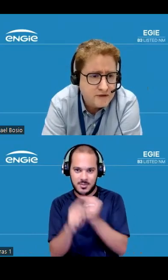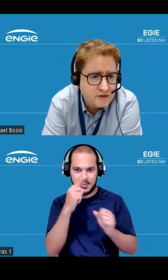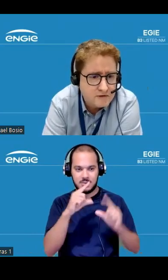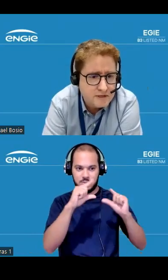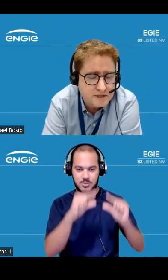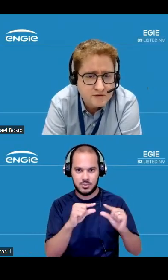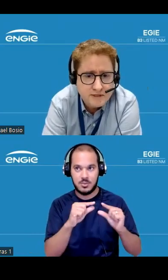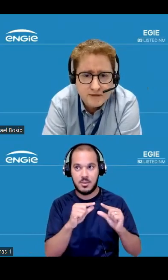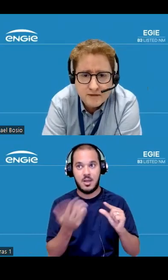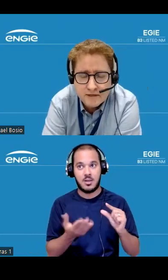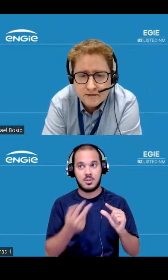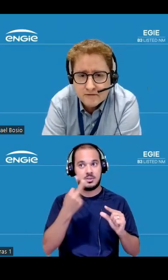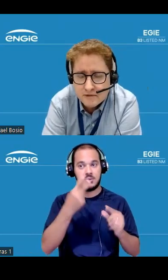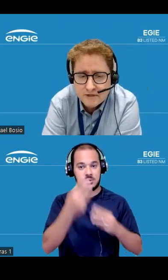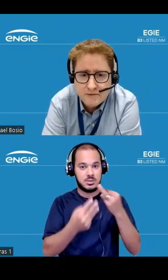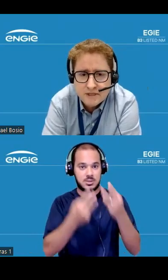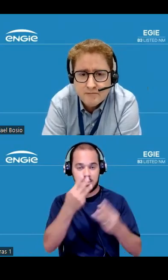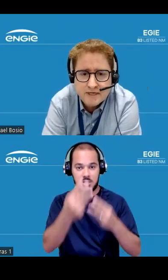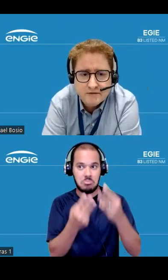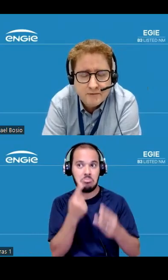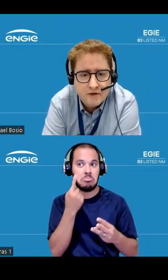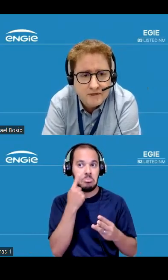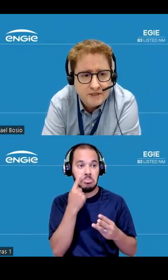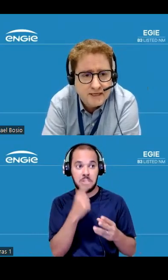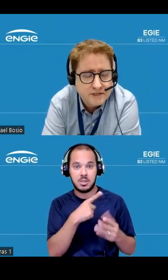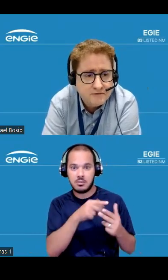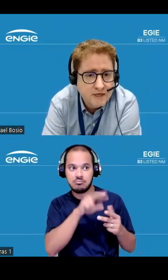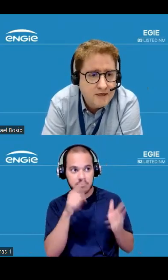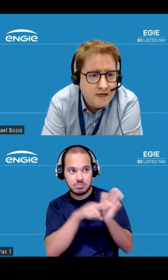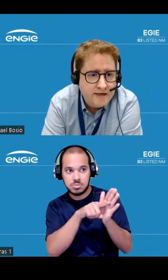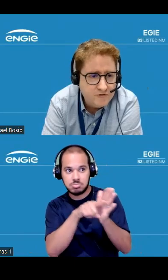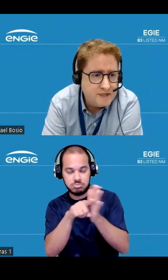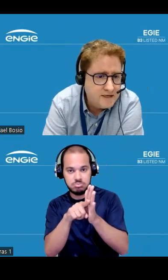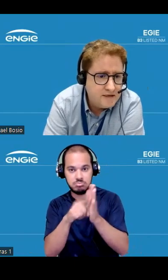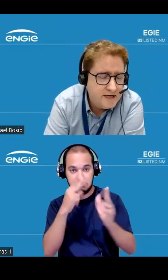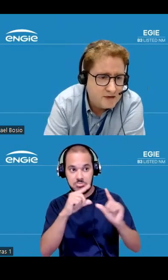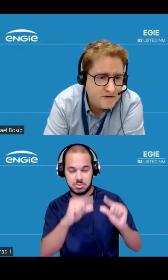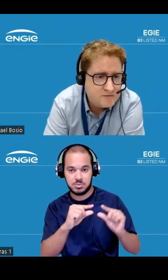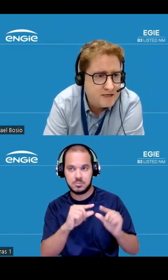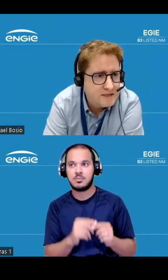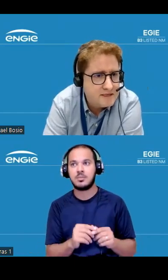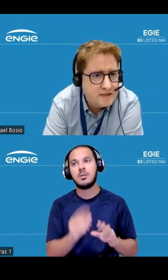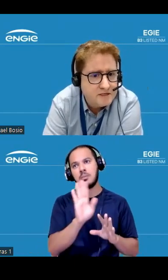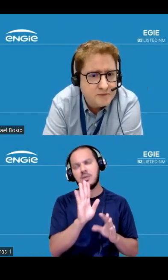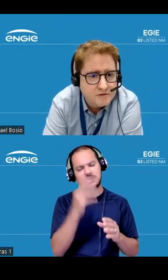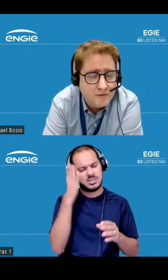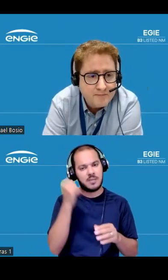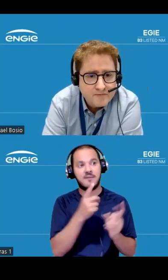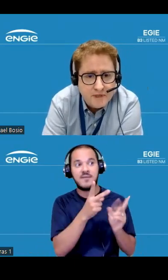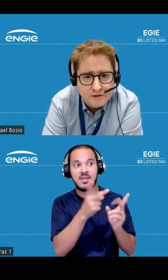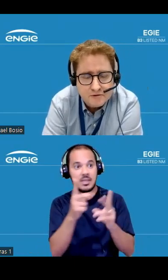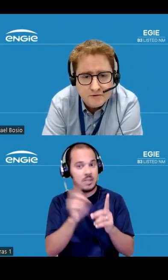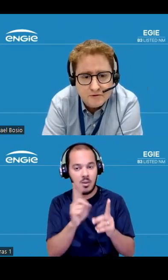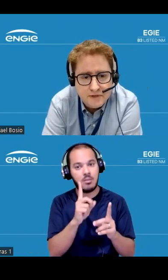terceiro tri tem também já mostrado uma maior volatilidade então não vender também faz parte da estratégia pessoal